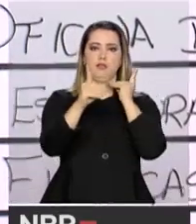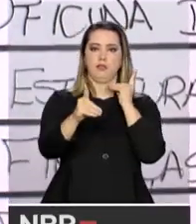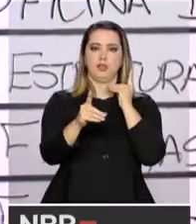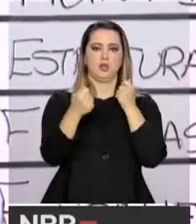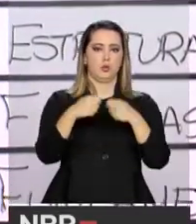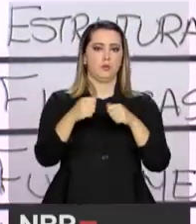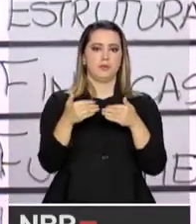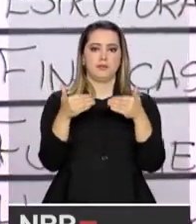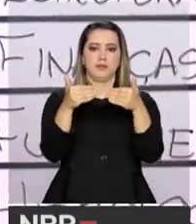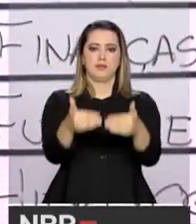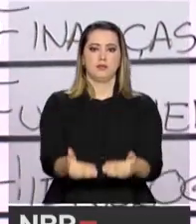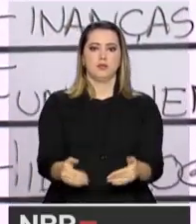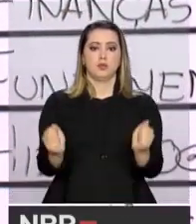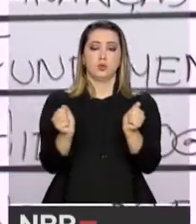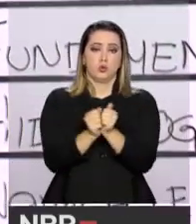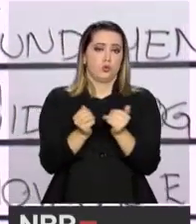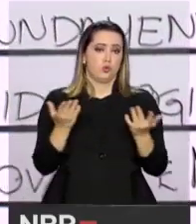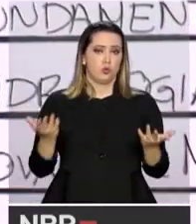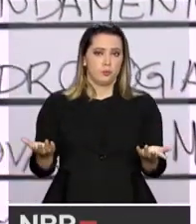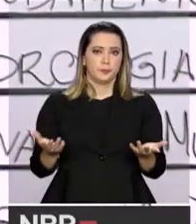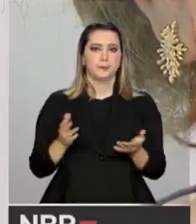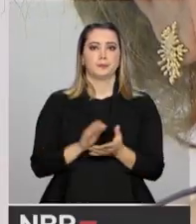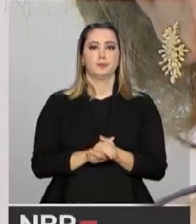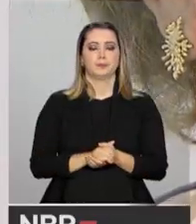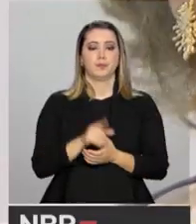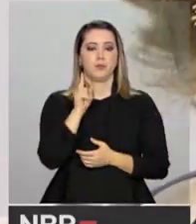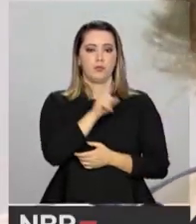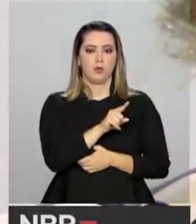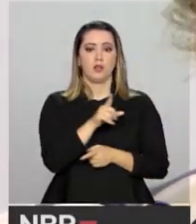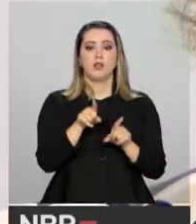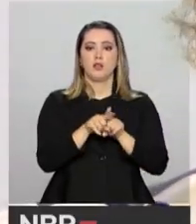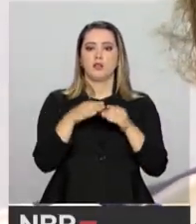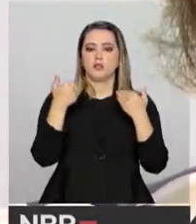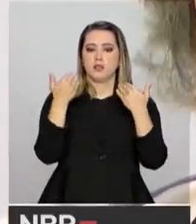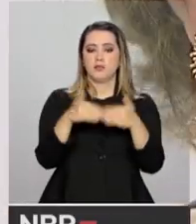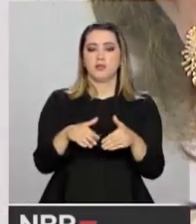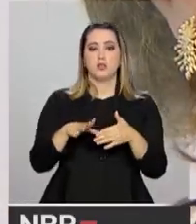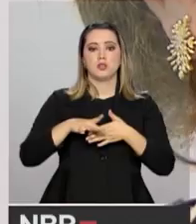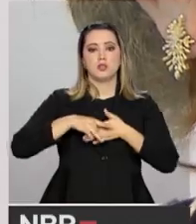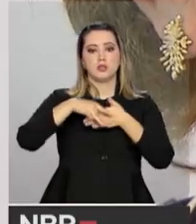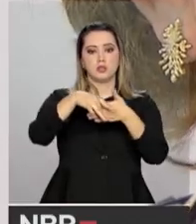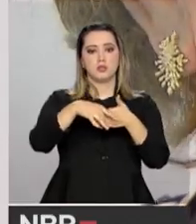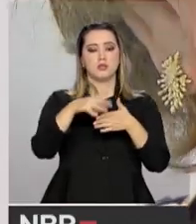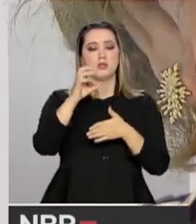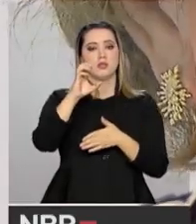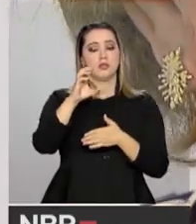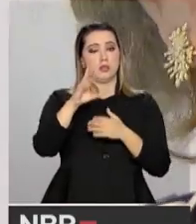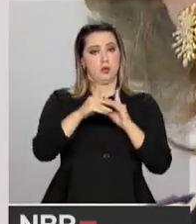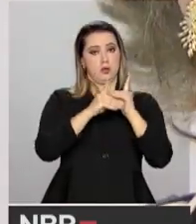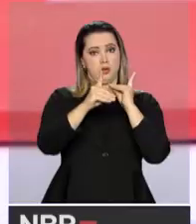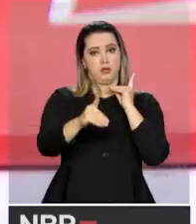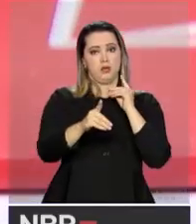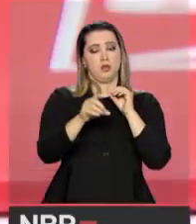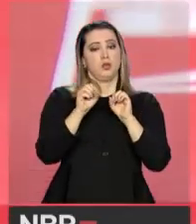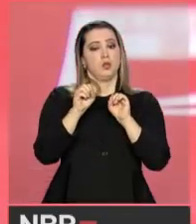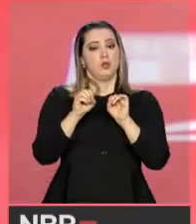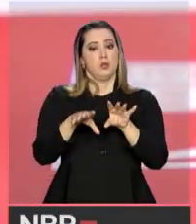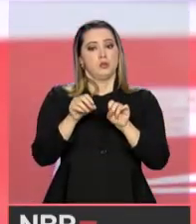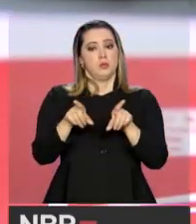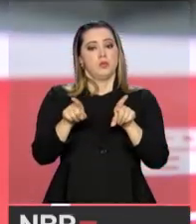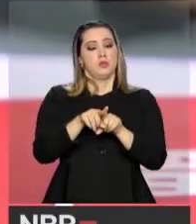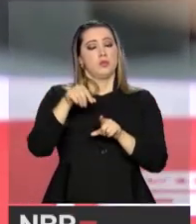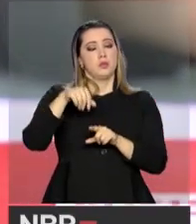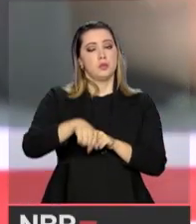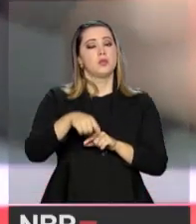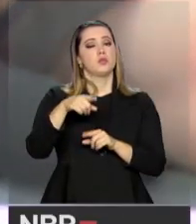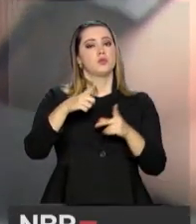oferecer simultaneamente cursos presenciais. Zelie está à frente da Diretoria de Ensino à Distância de um centro universitário de Brasília.